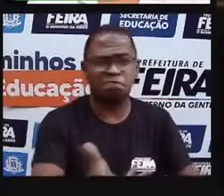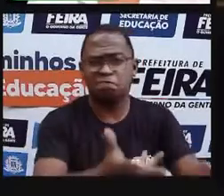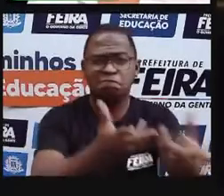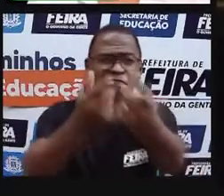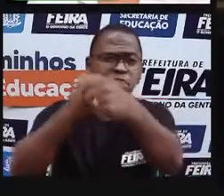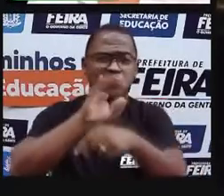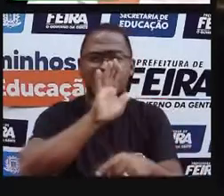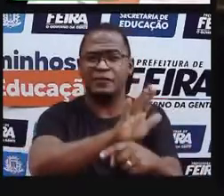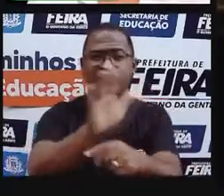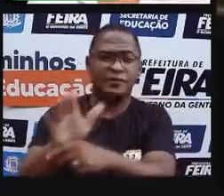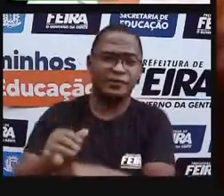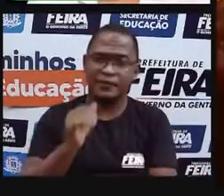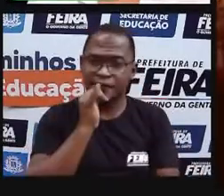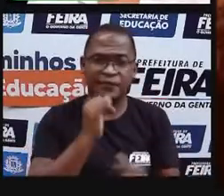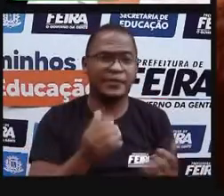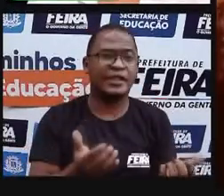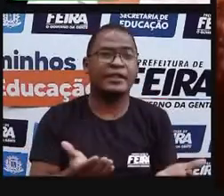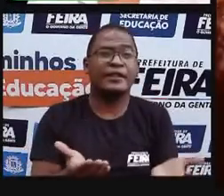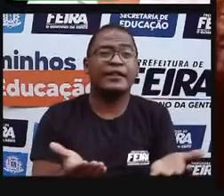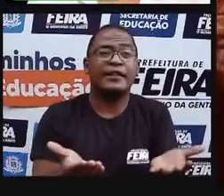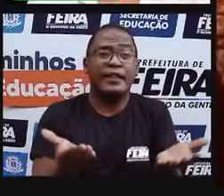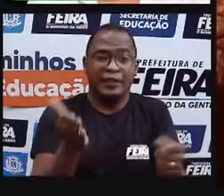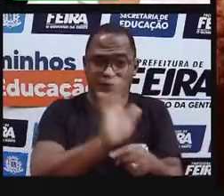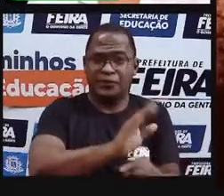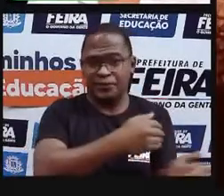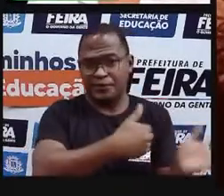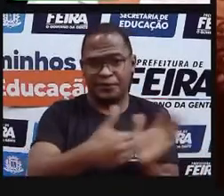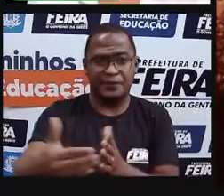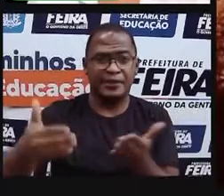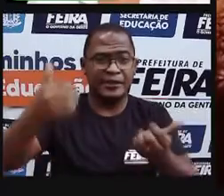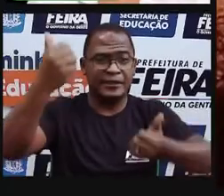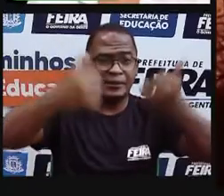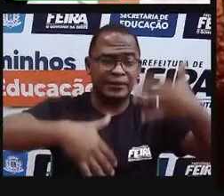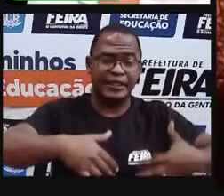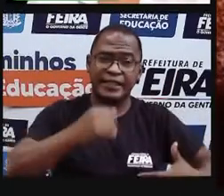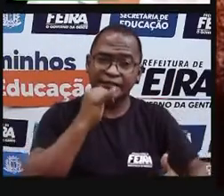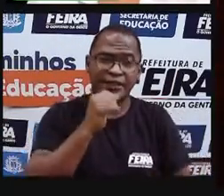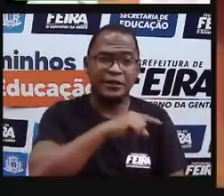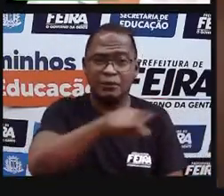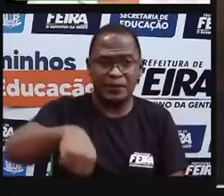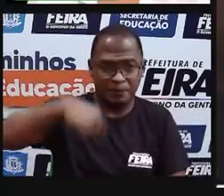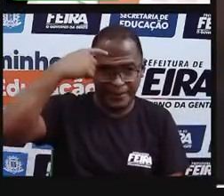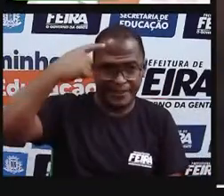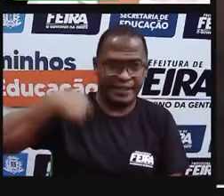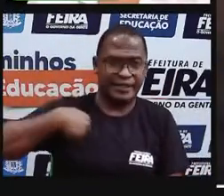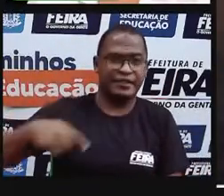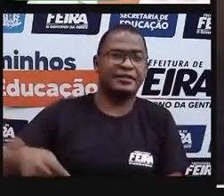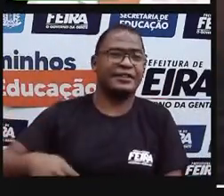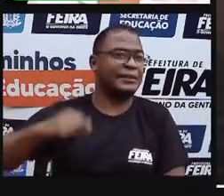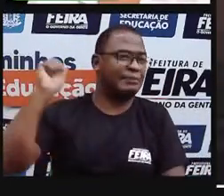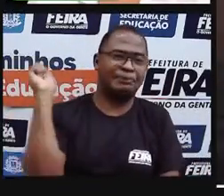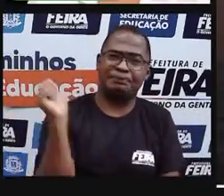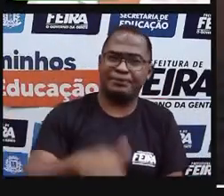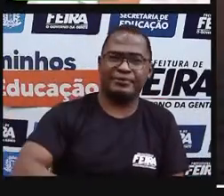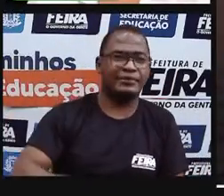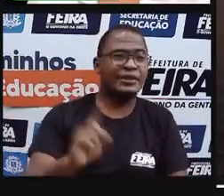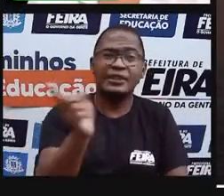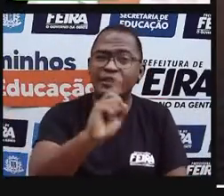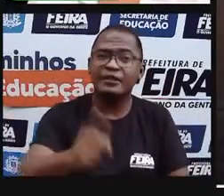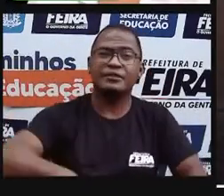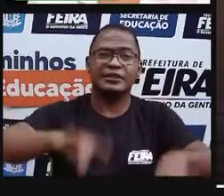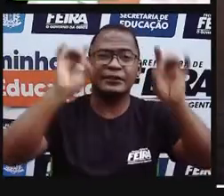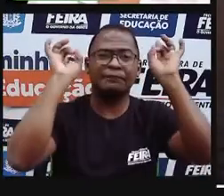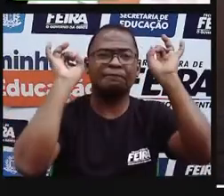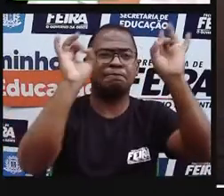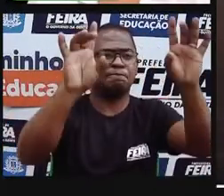O que eu quero falar com esse vídeo é que você não precisa e não deve se sentir uma pessoa pequena. Você é especial. Pois de todos os seres